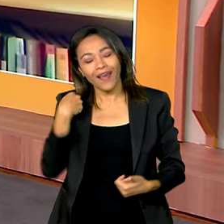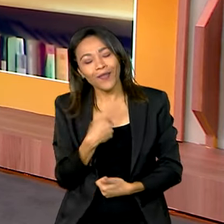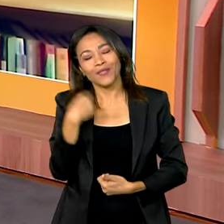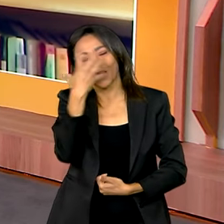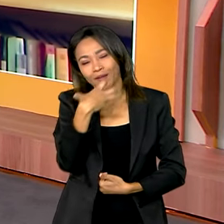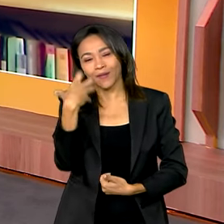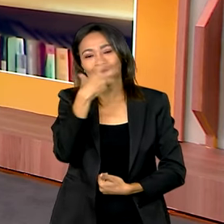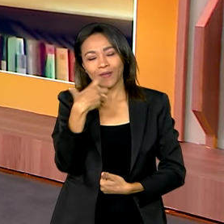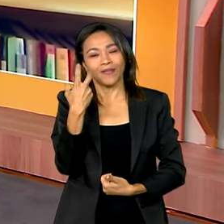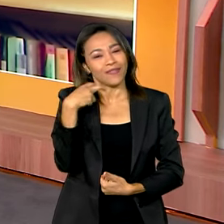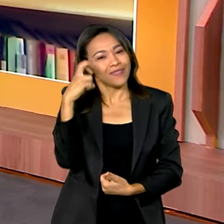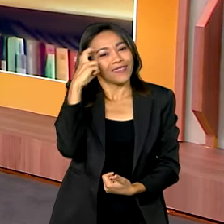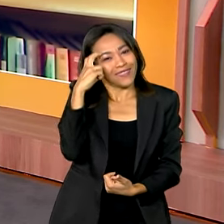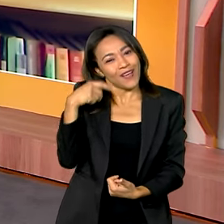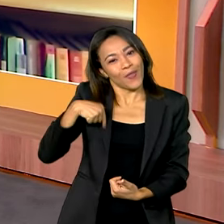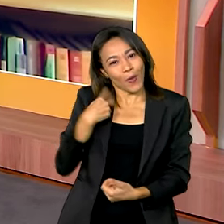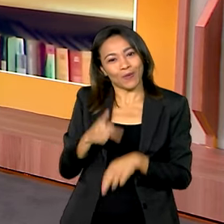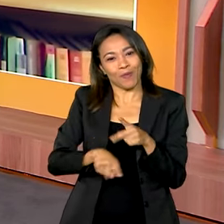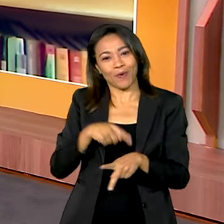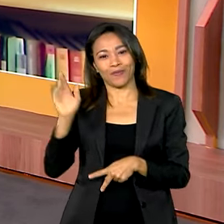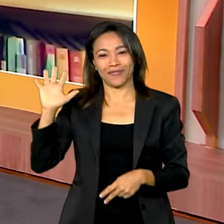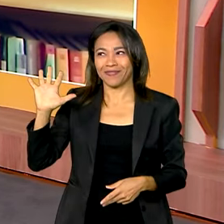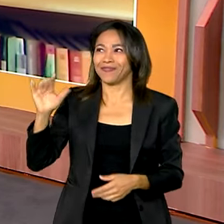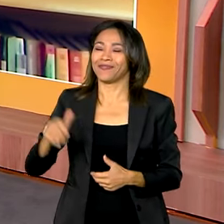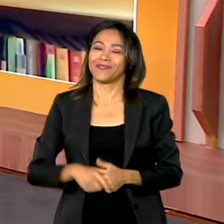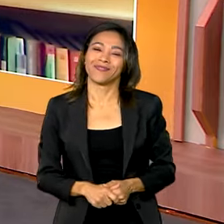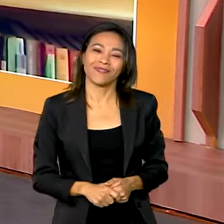é o nosso povo. Sem dúvida. Até uma próxima, ministra.